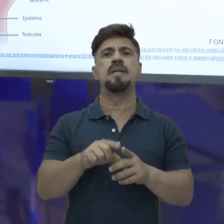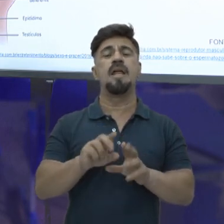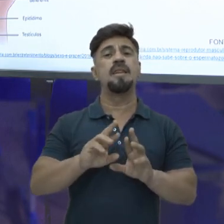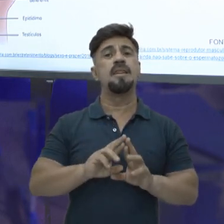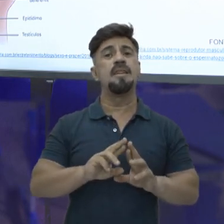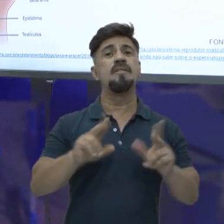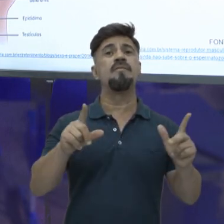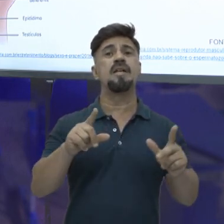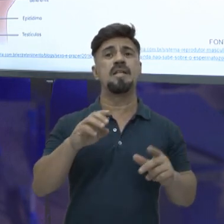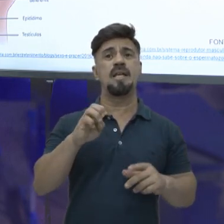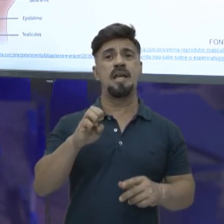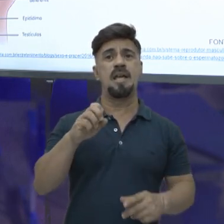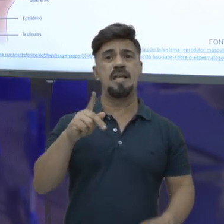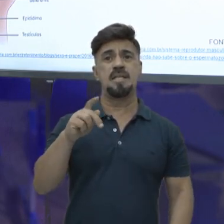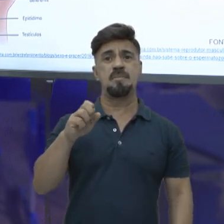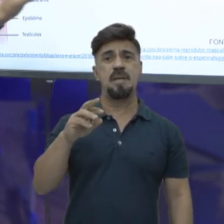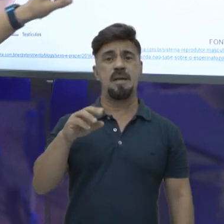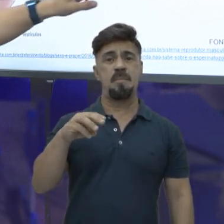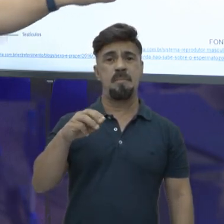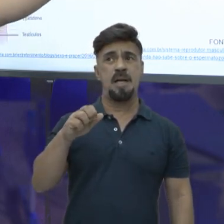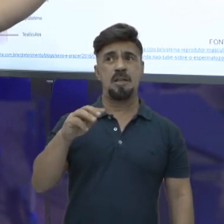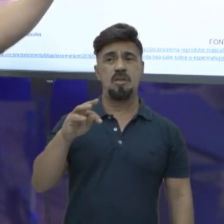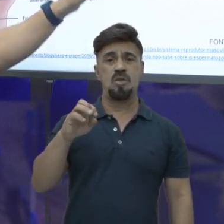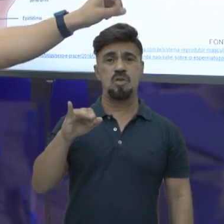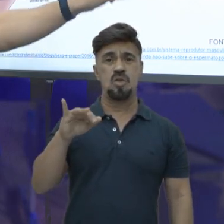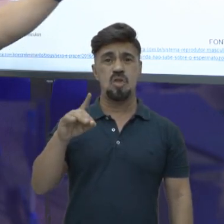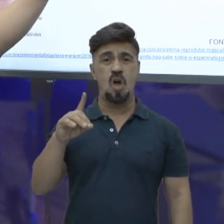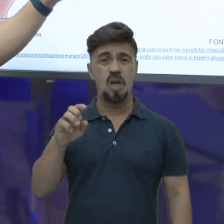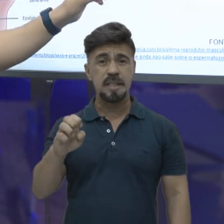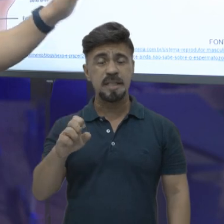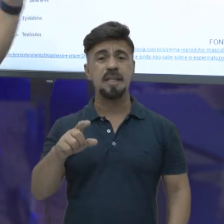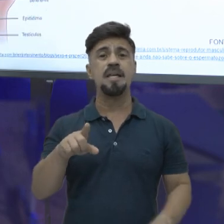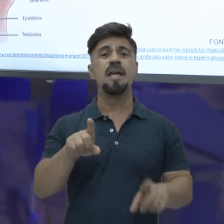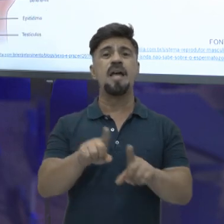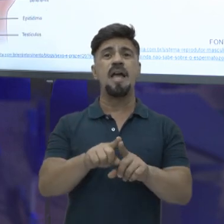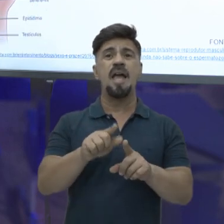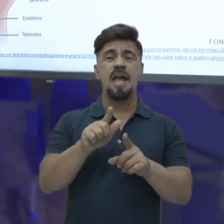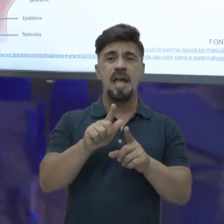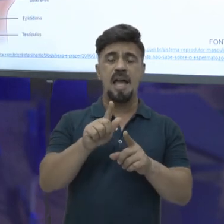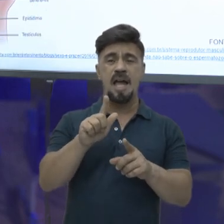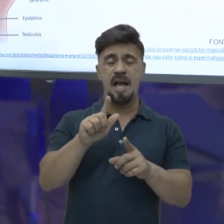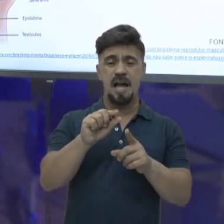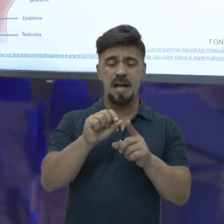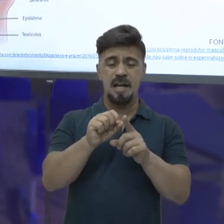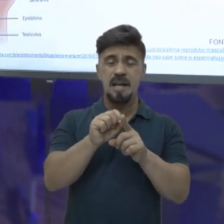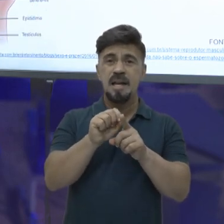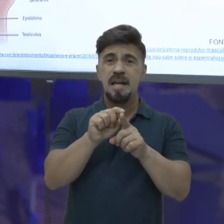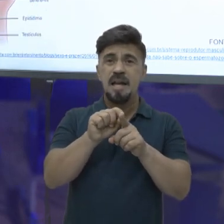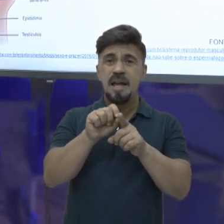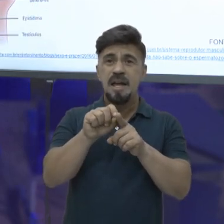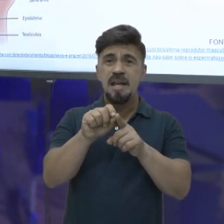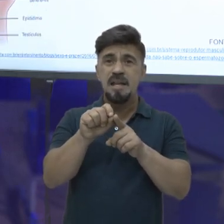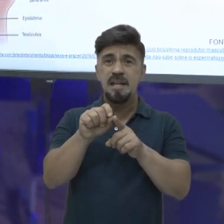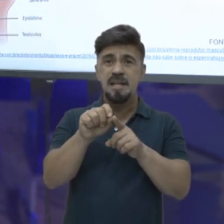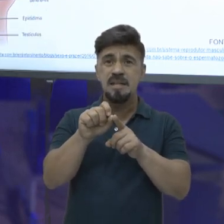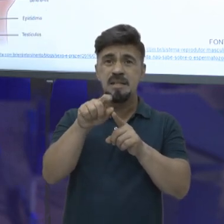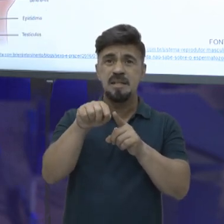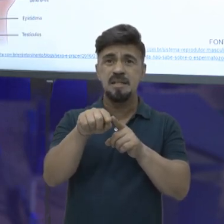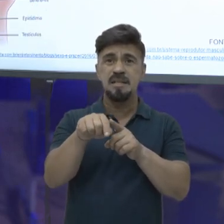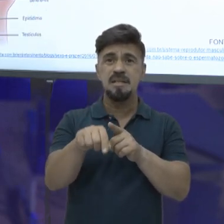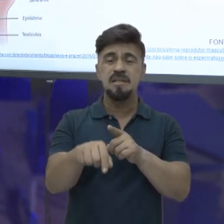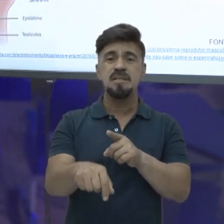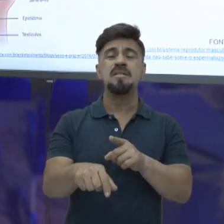diferente de espermatozoide. Espermatozoide é o meu gameta, é a célula. O esperma vai ser um líquido